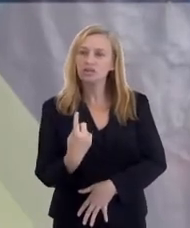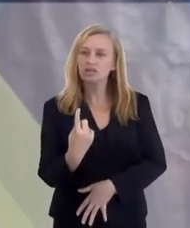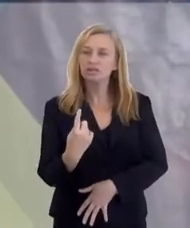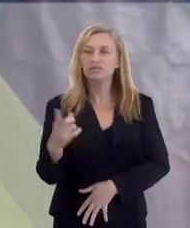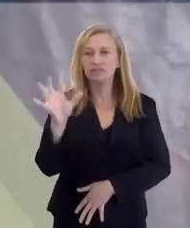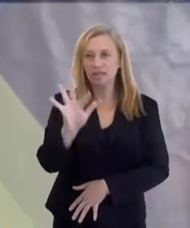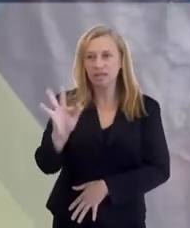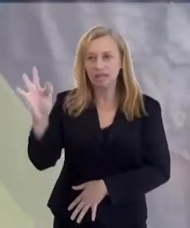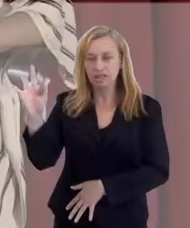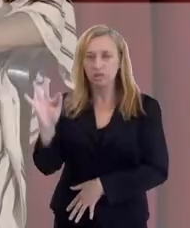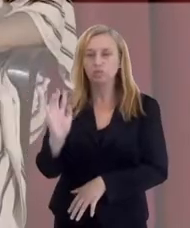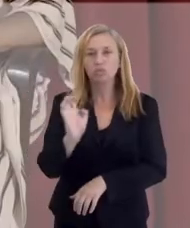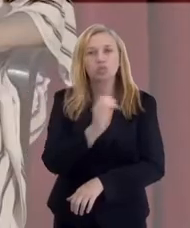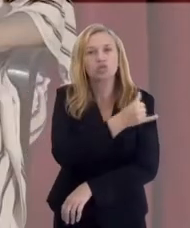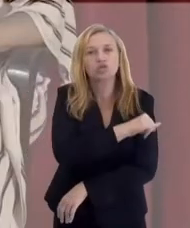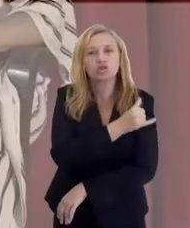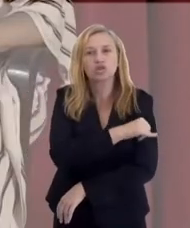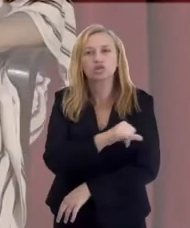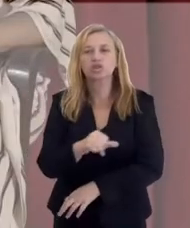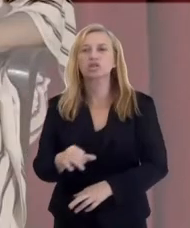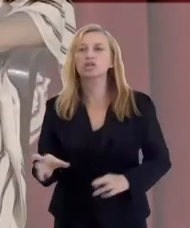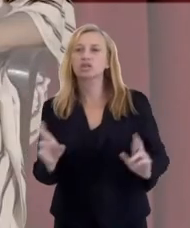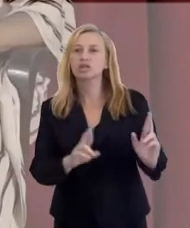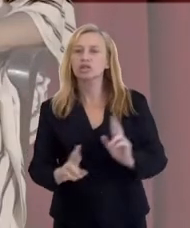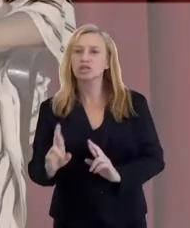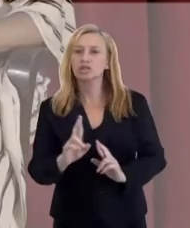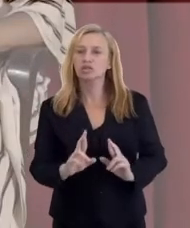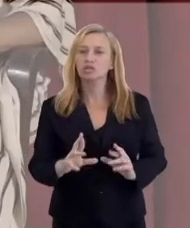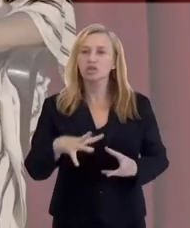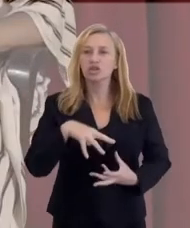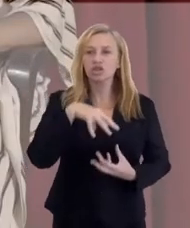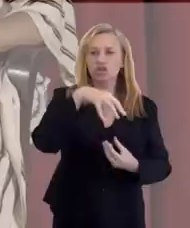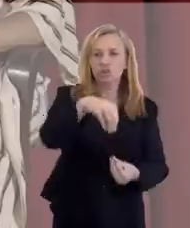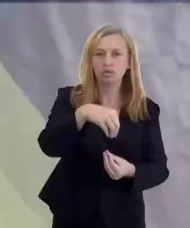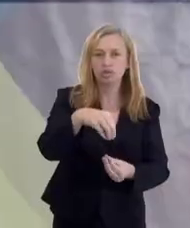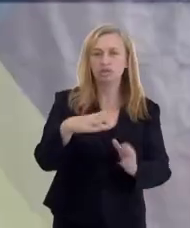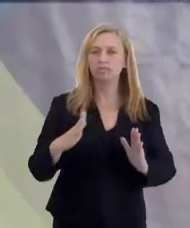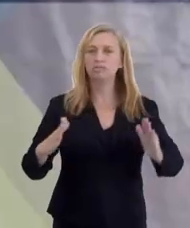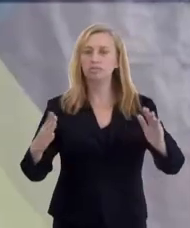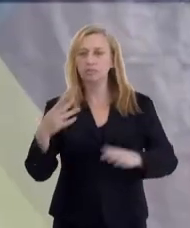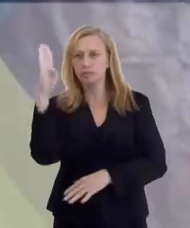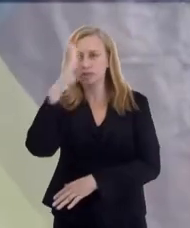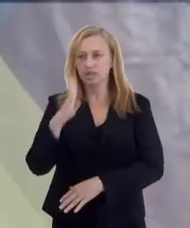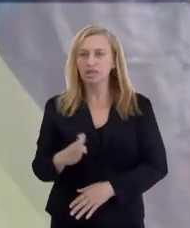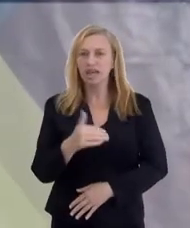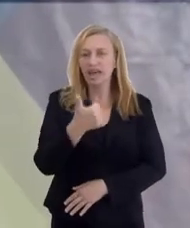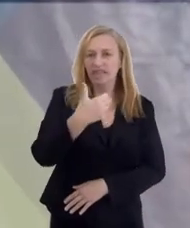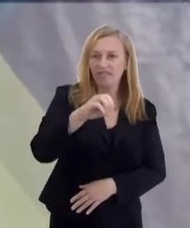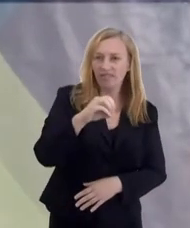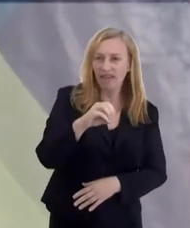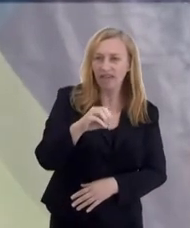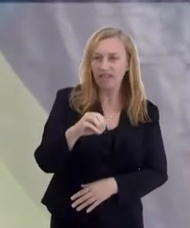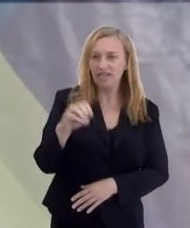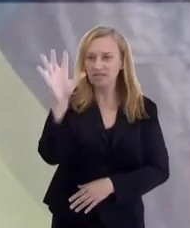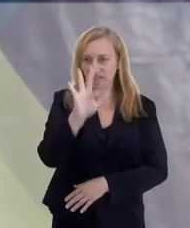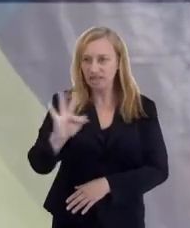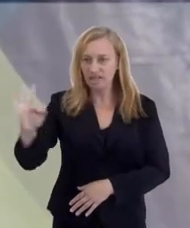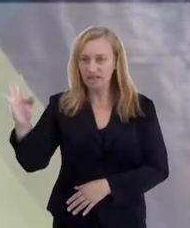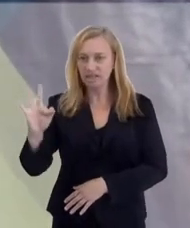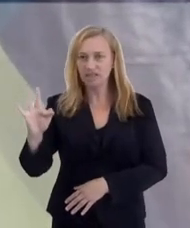Nossa federativa do Rio de Janeiro está associada à Federação Espírita Brasileira. E das federativas do Brasil,